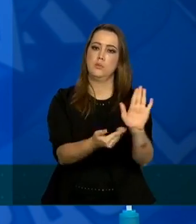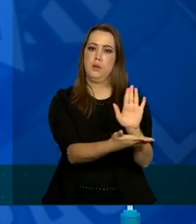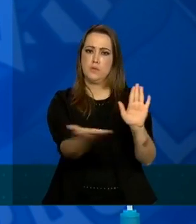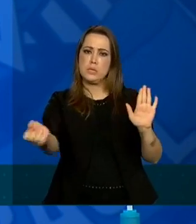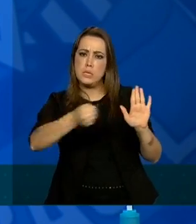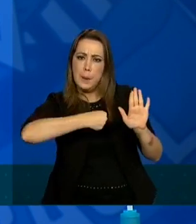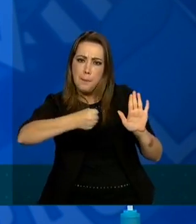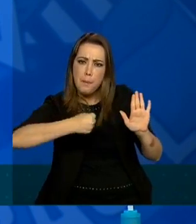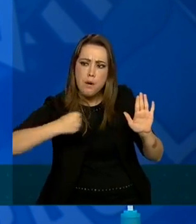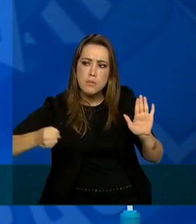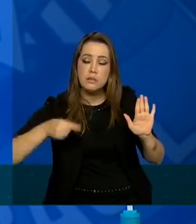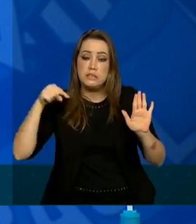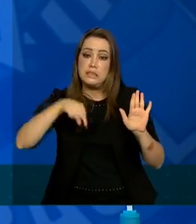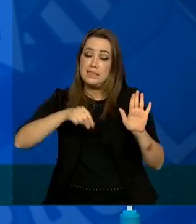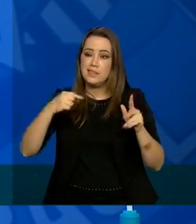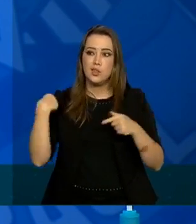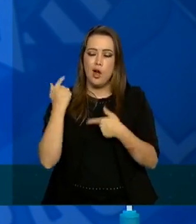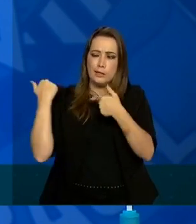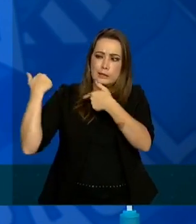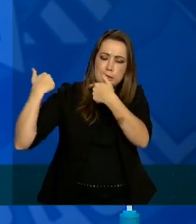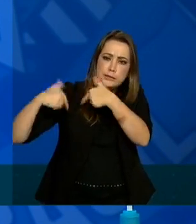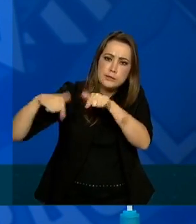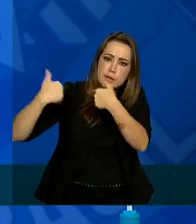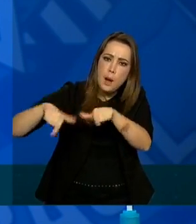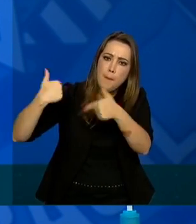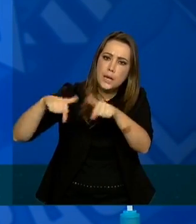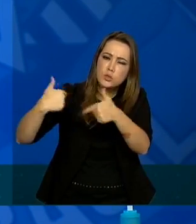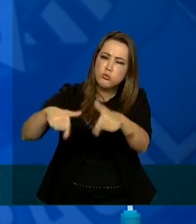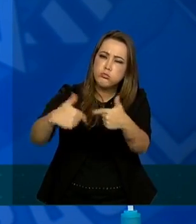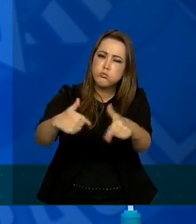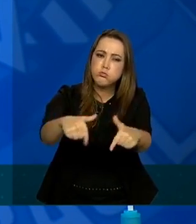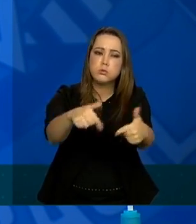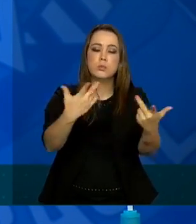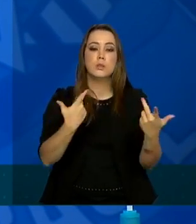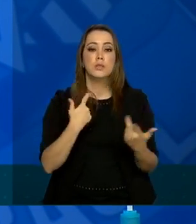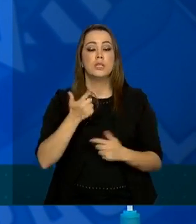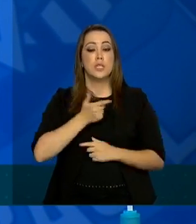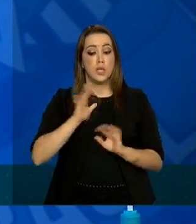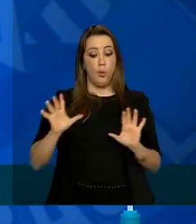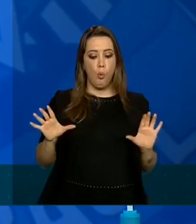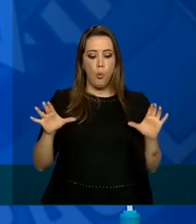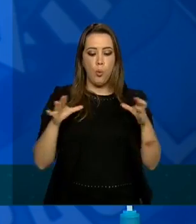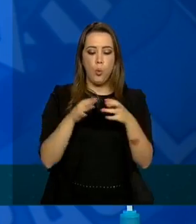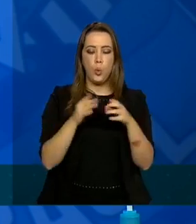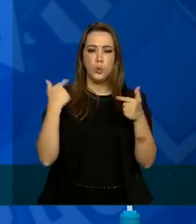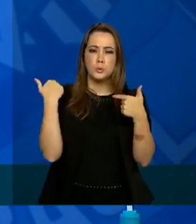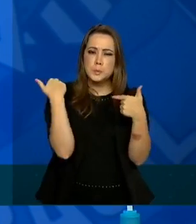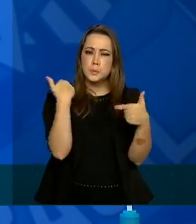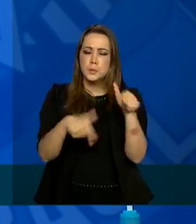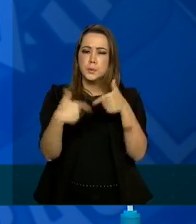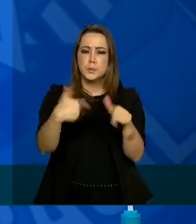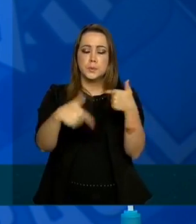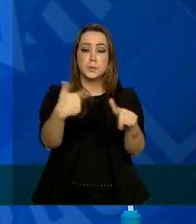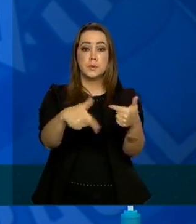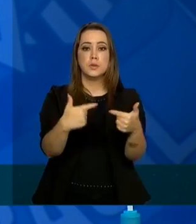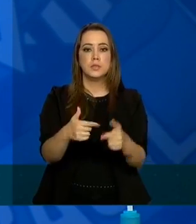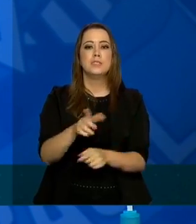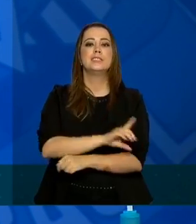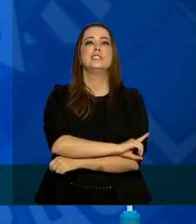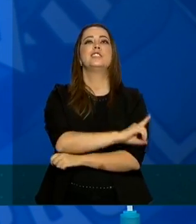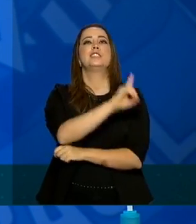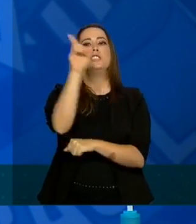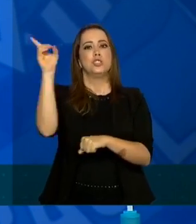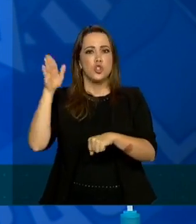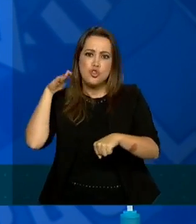é feito todo um trabalho coletivo existe uma equipe atuando dia